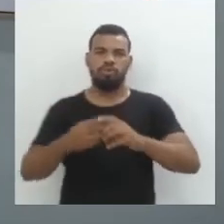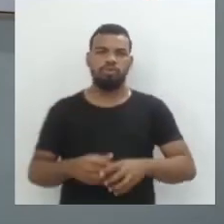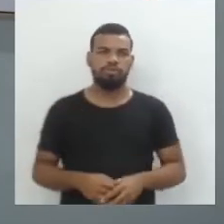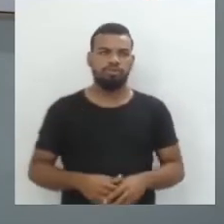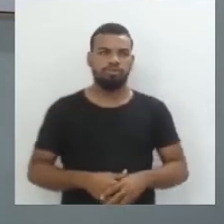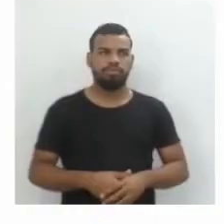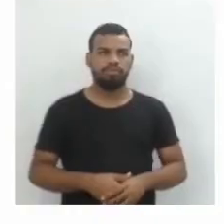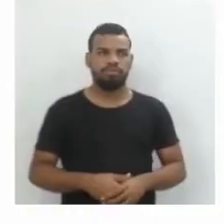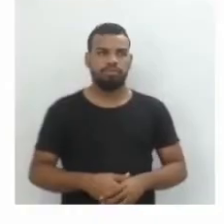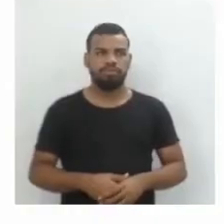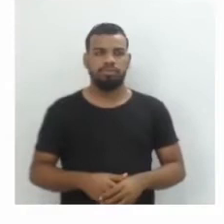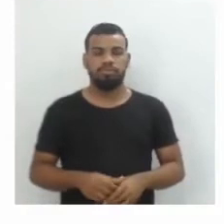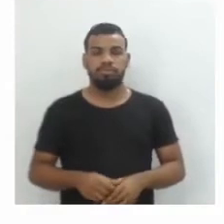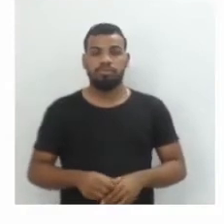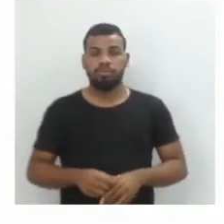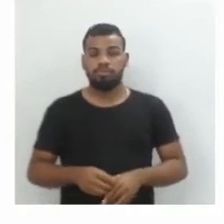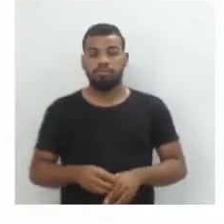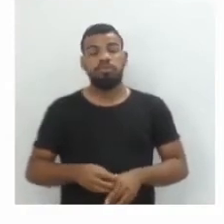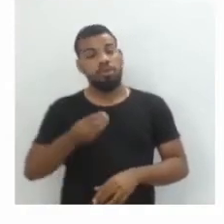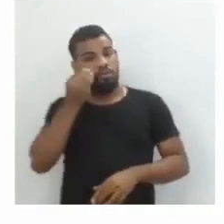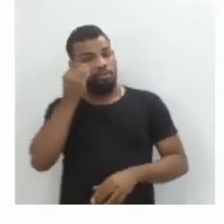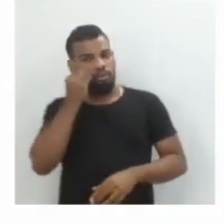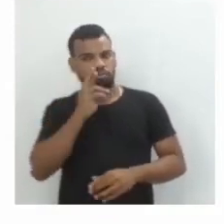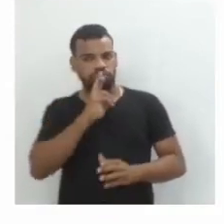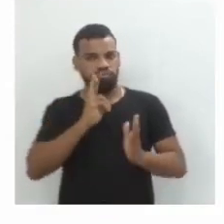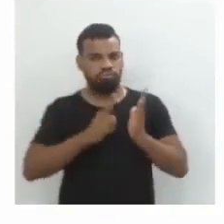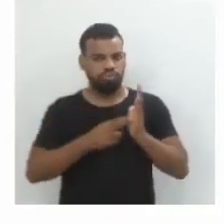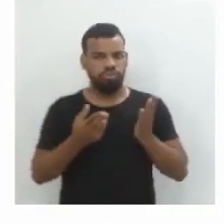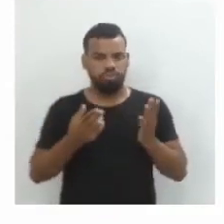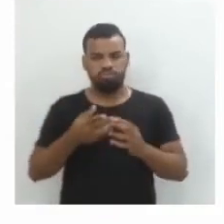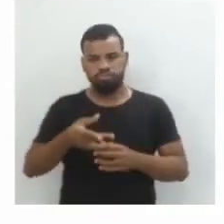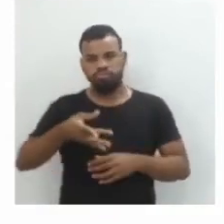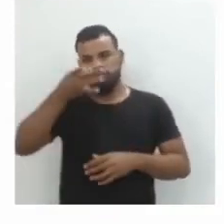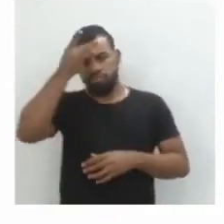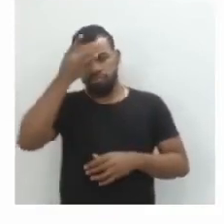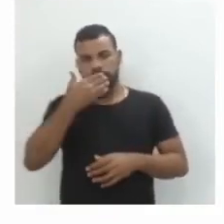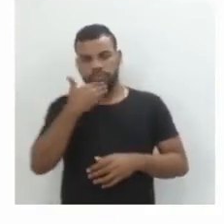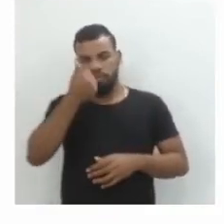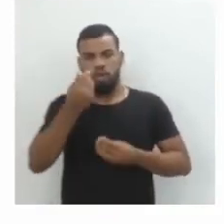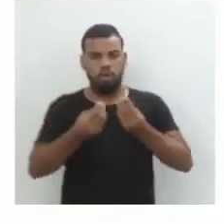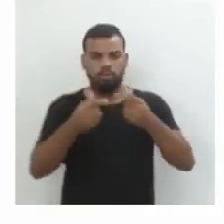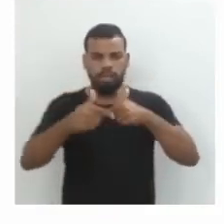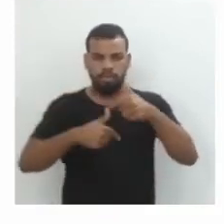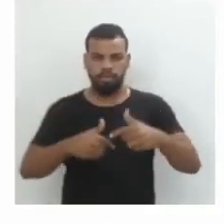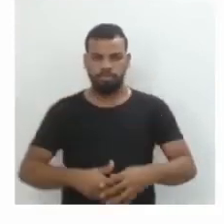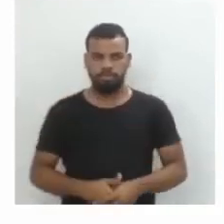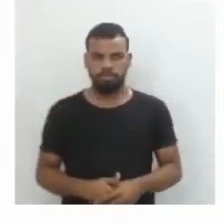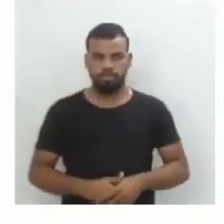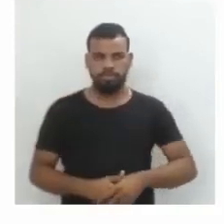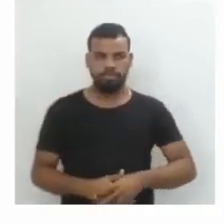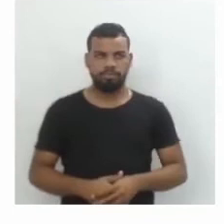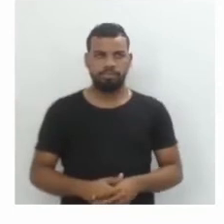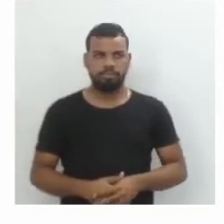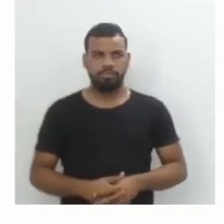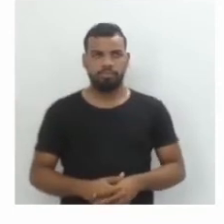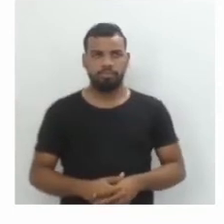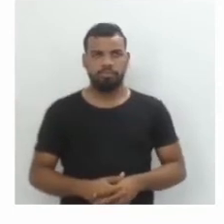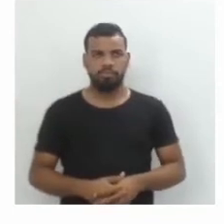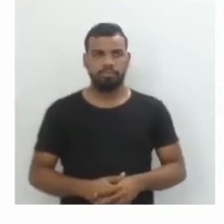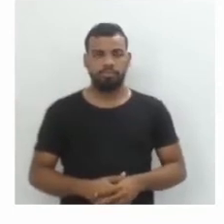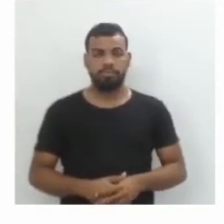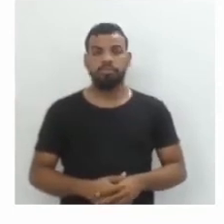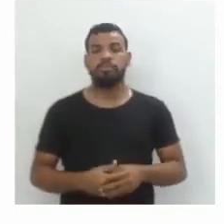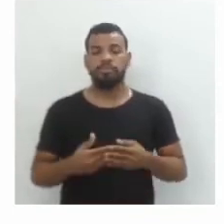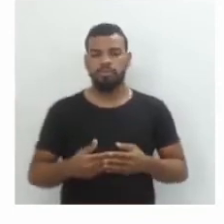Então vamos fazer algumas atividades para a gente fixar melhor o que a gente está trabalhando agora. Pedro fez uma aplicação com